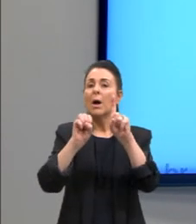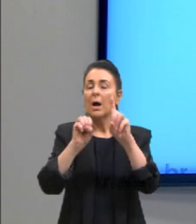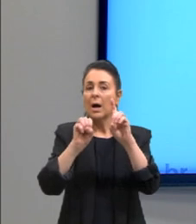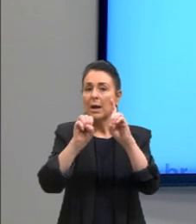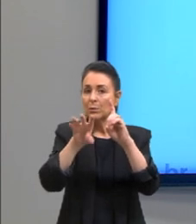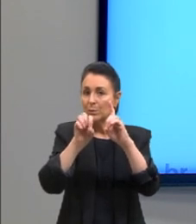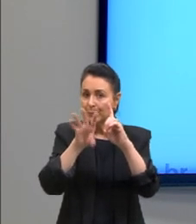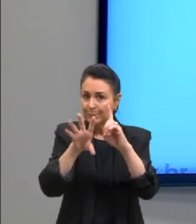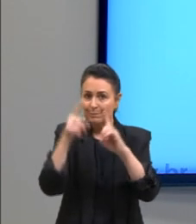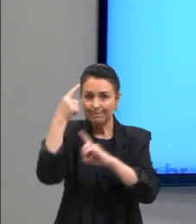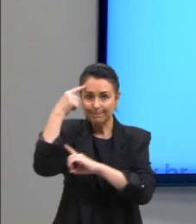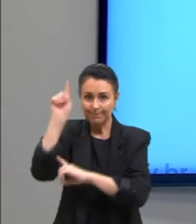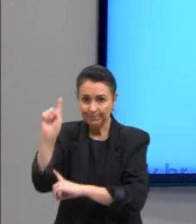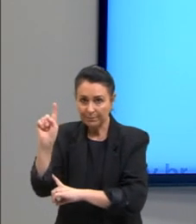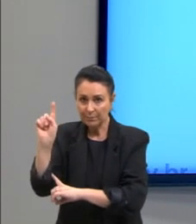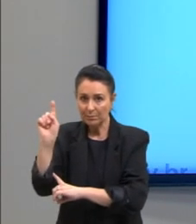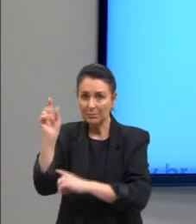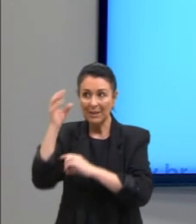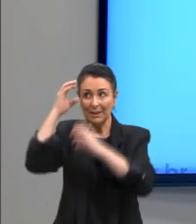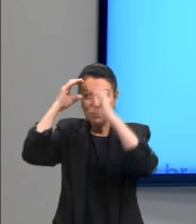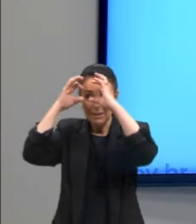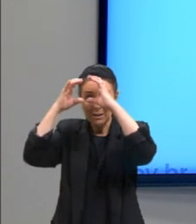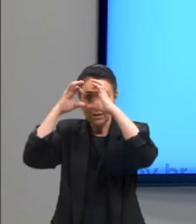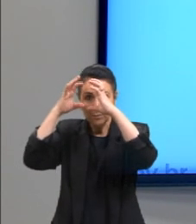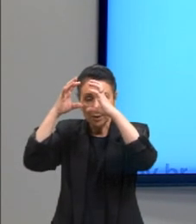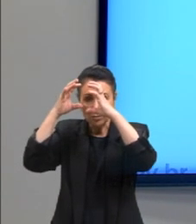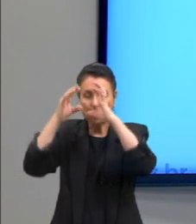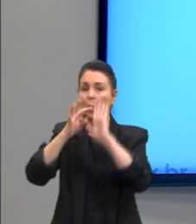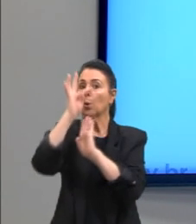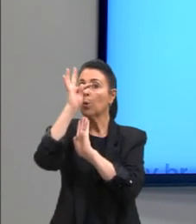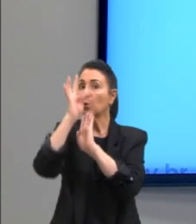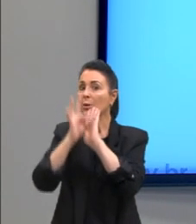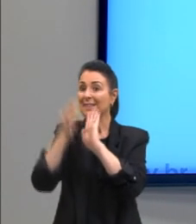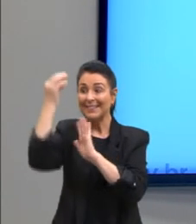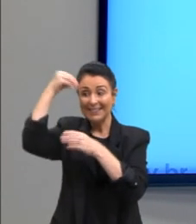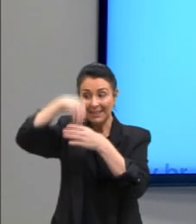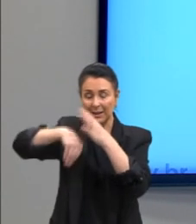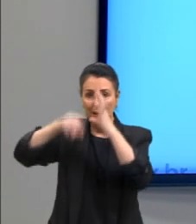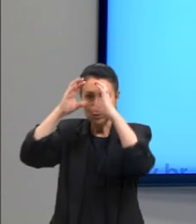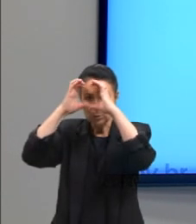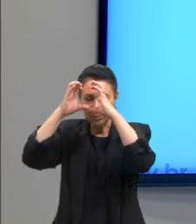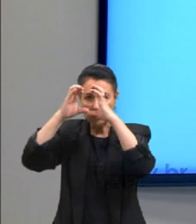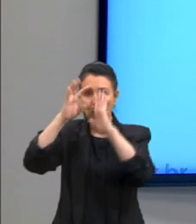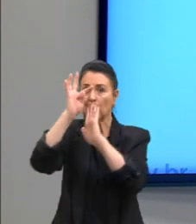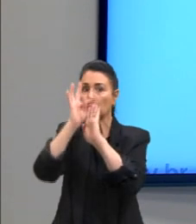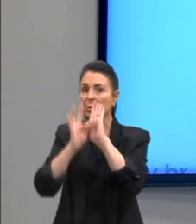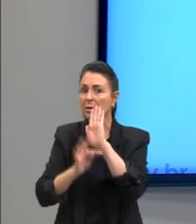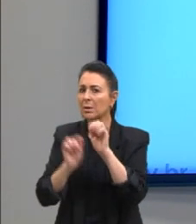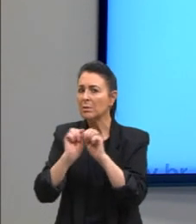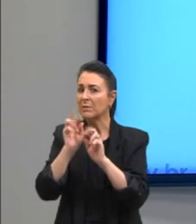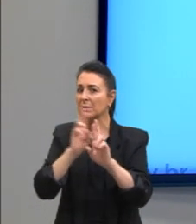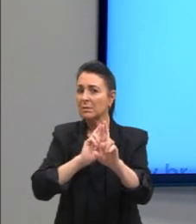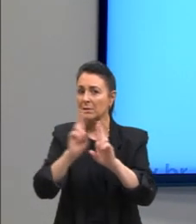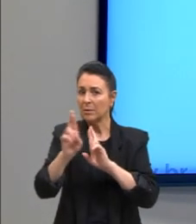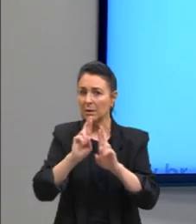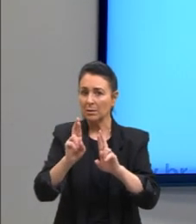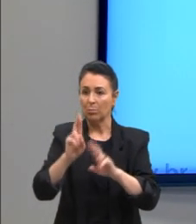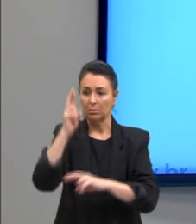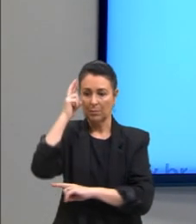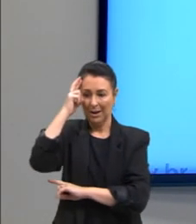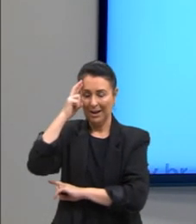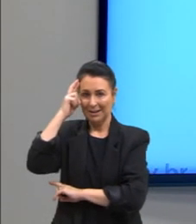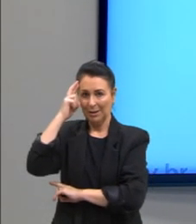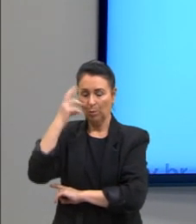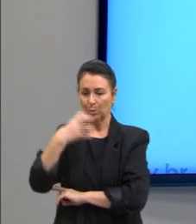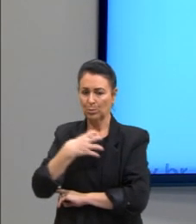formava-se em sua mente. O texto faz referência à relação entre razão e sensação, sentidos,